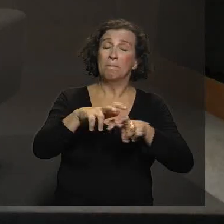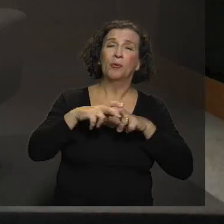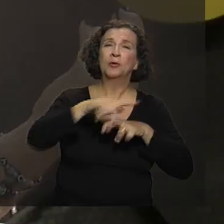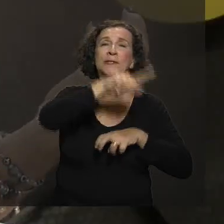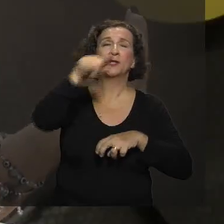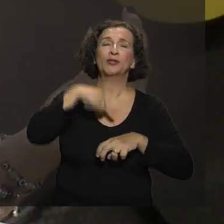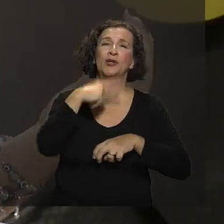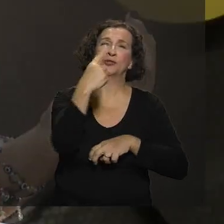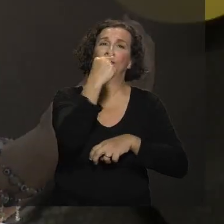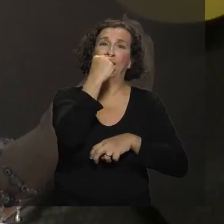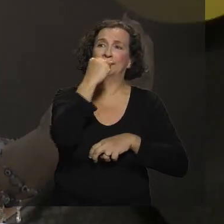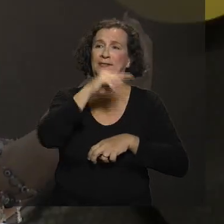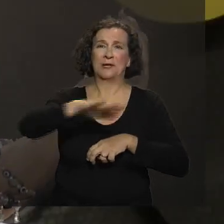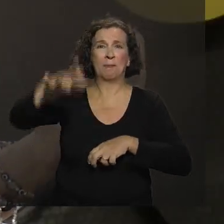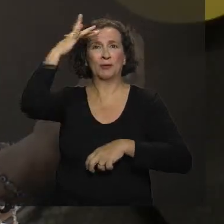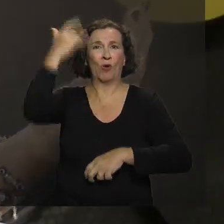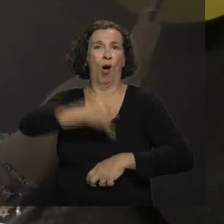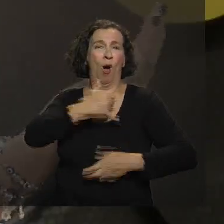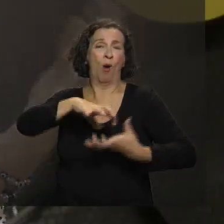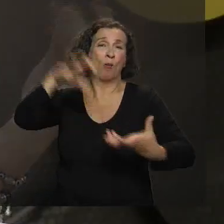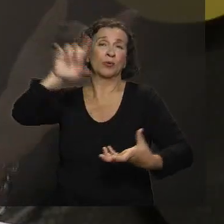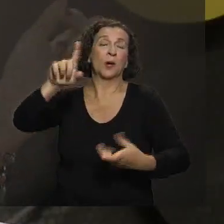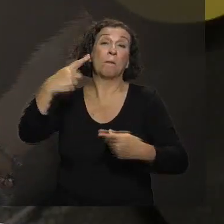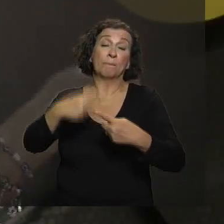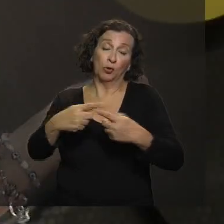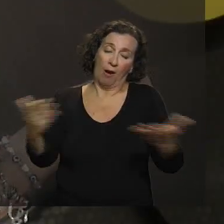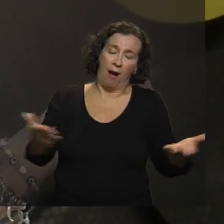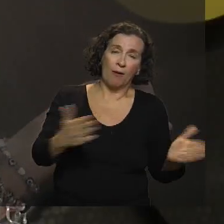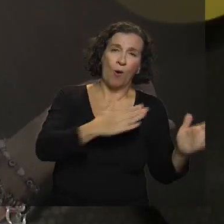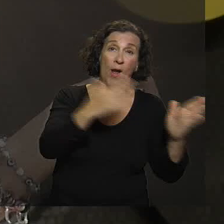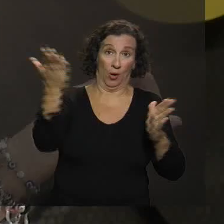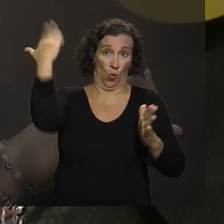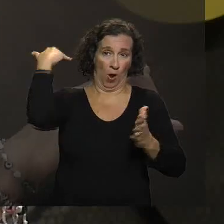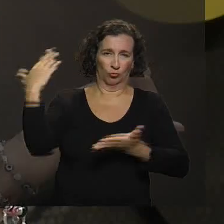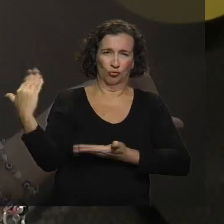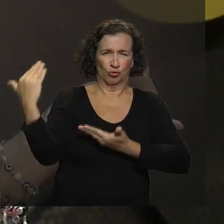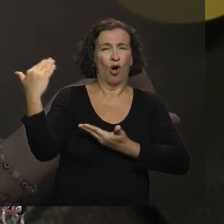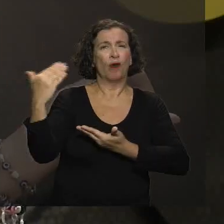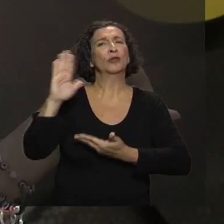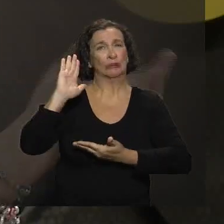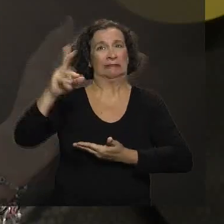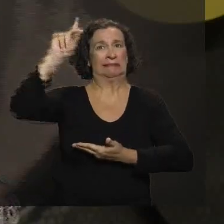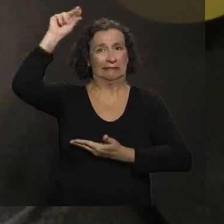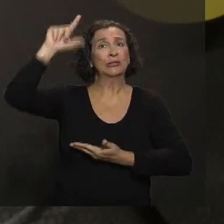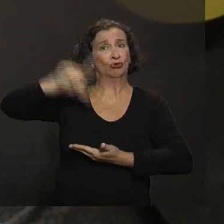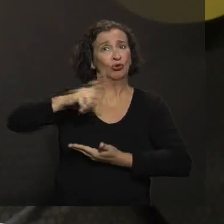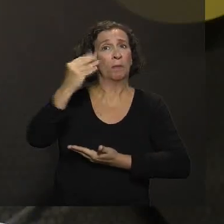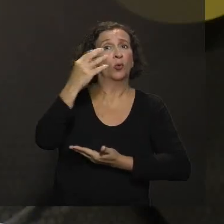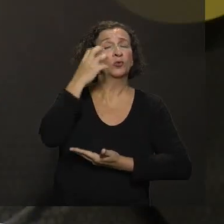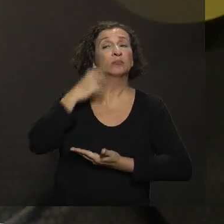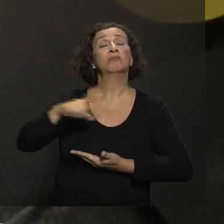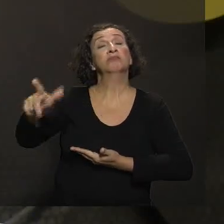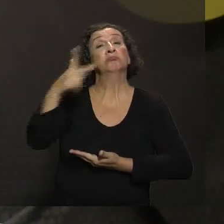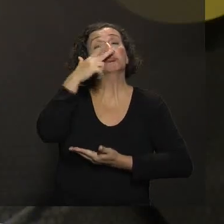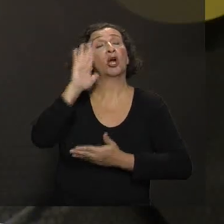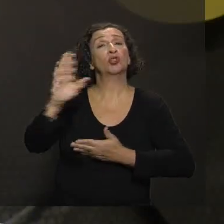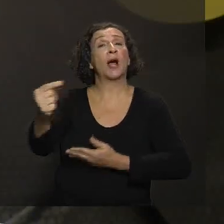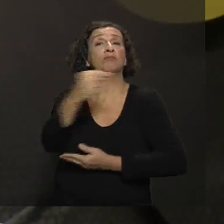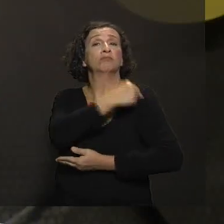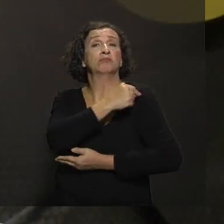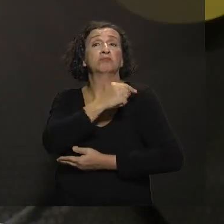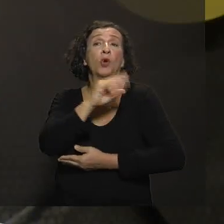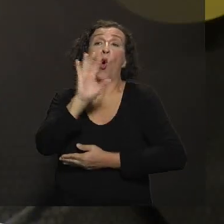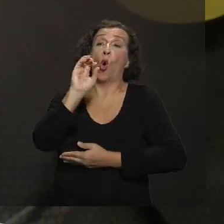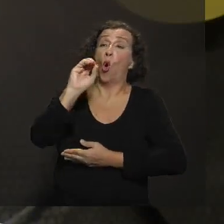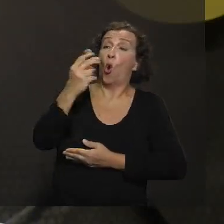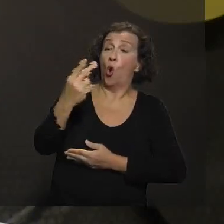vacina até 70, 80 anos, porque nessa época que ele era jovem, tinha muito sarampo. Então, ele deve ter, ou ele teve a doença,